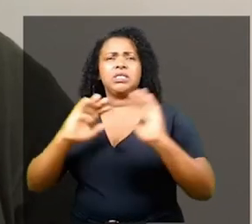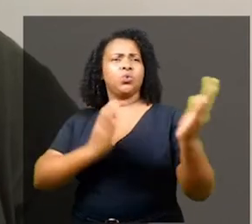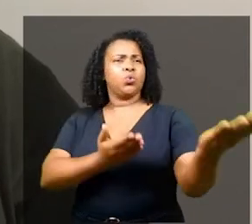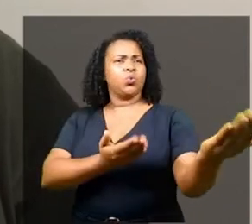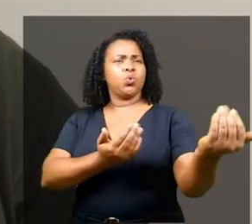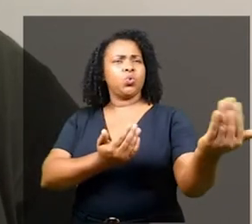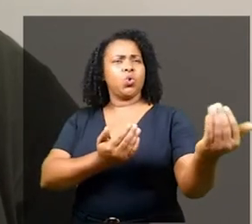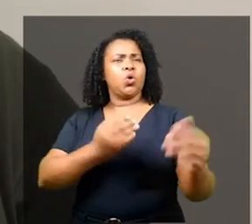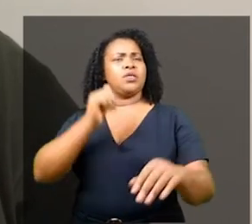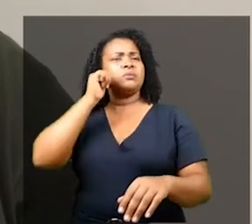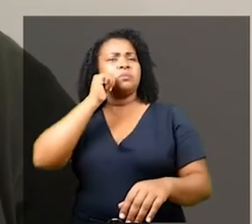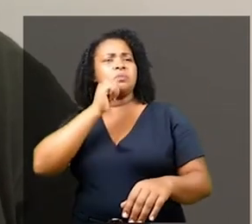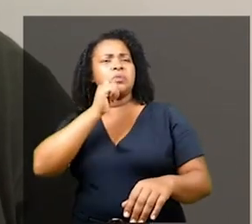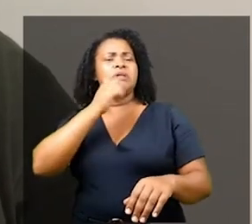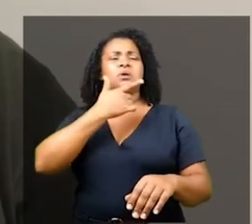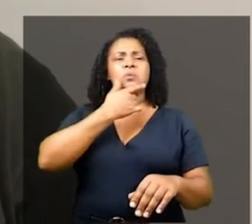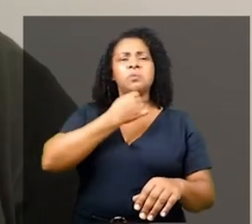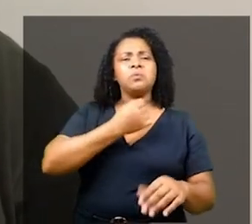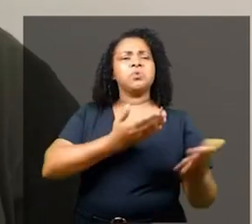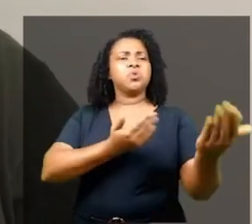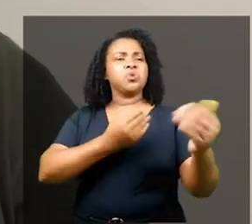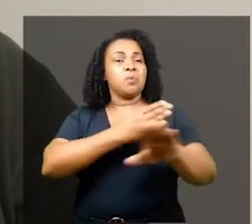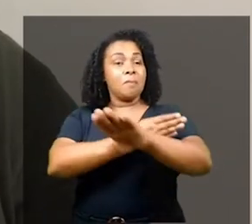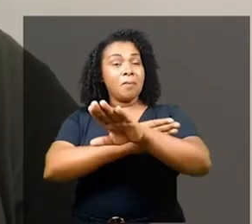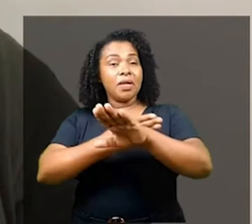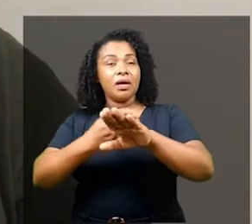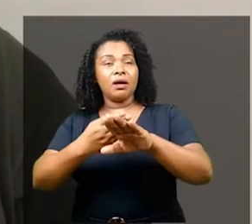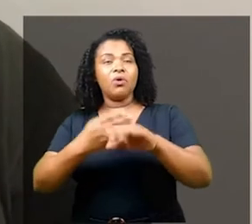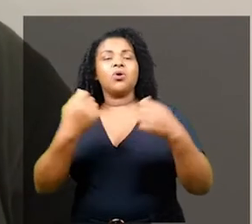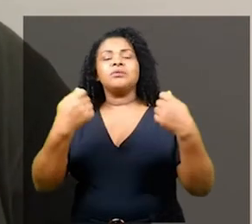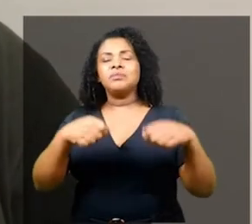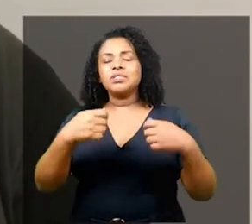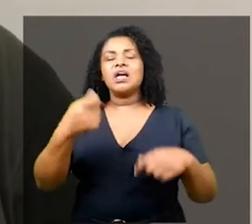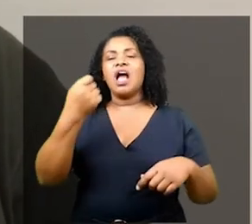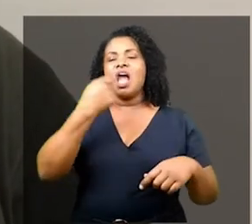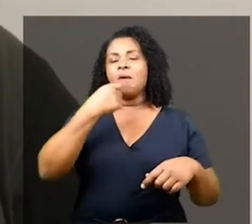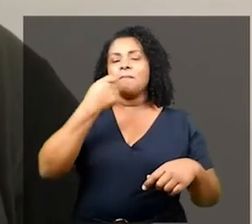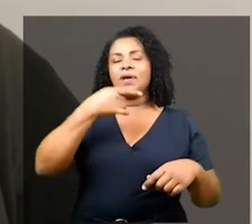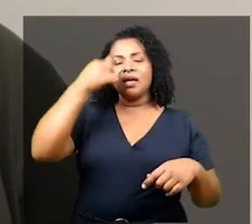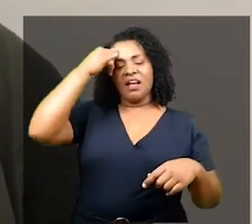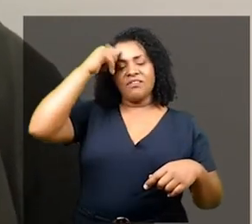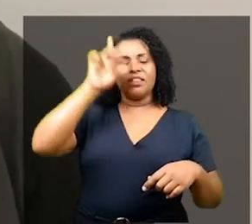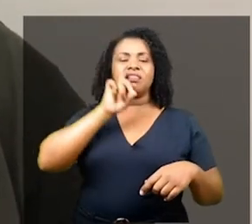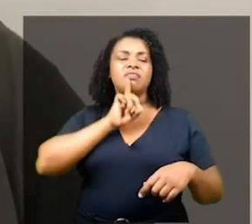brancas, dependentes da indústria farmacêutica, infelizmente, para controlar a depressão.